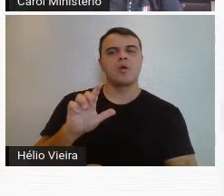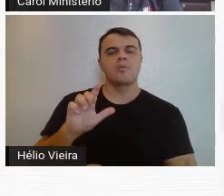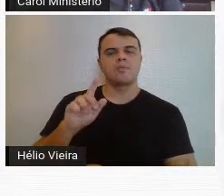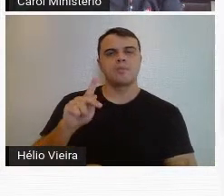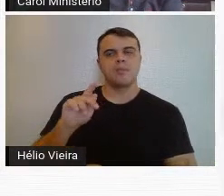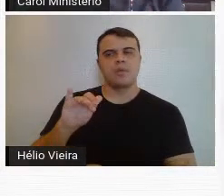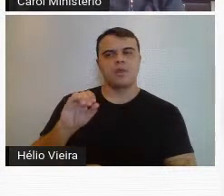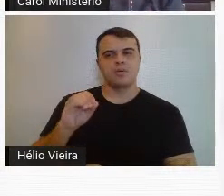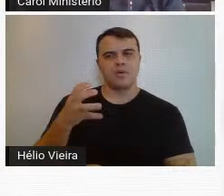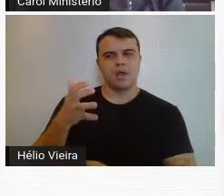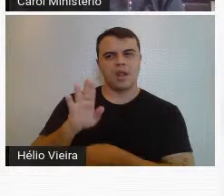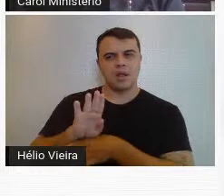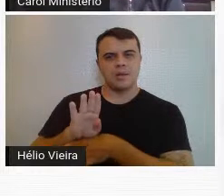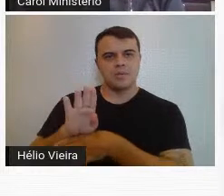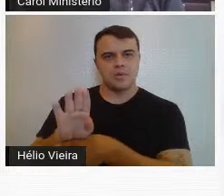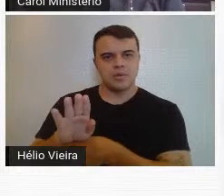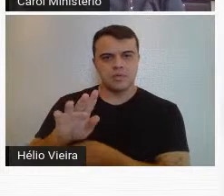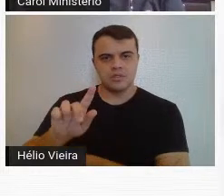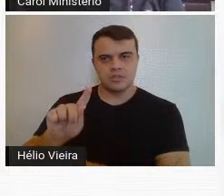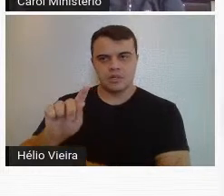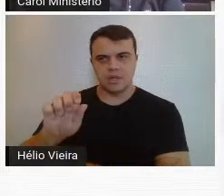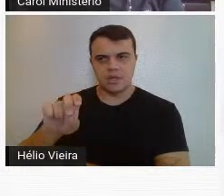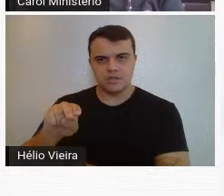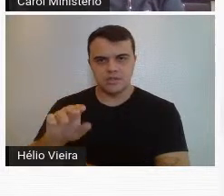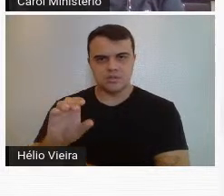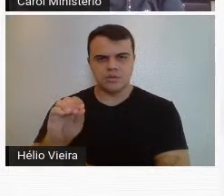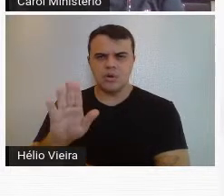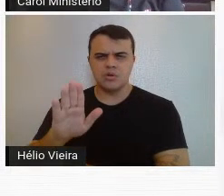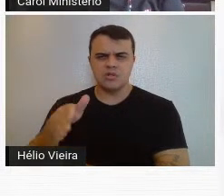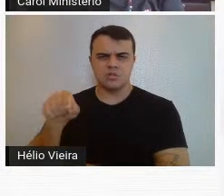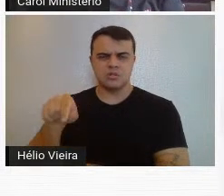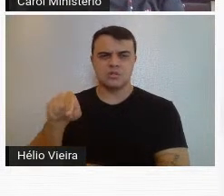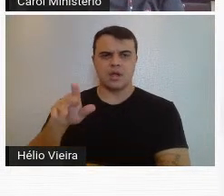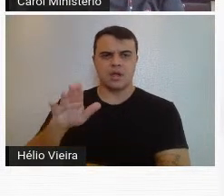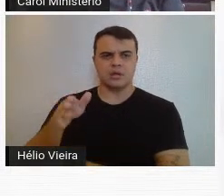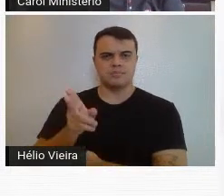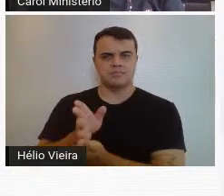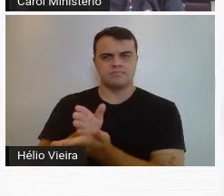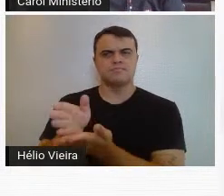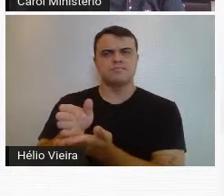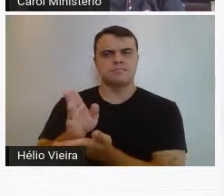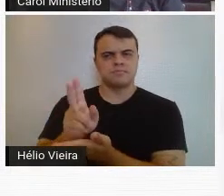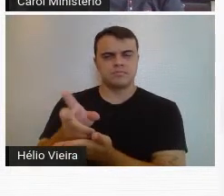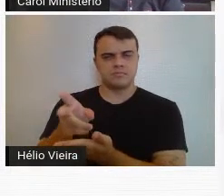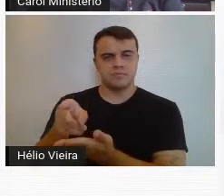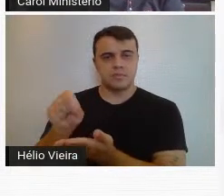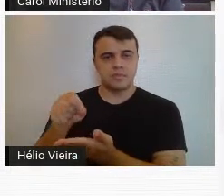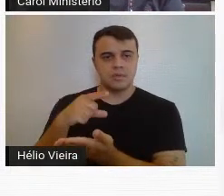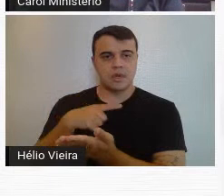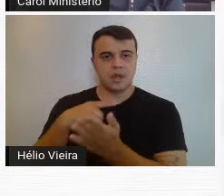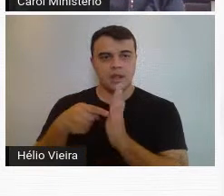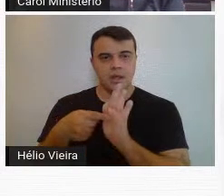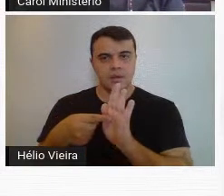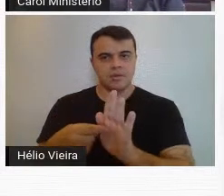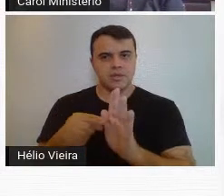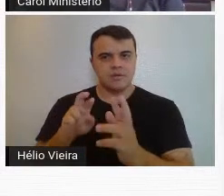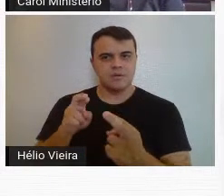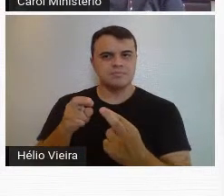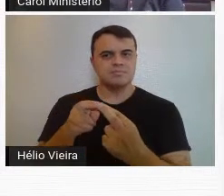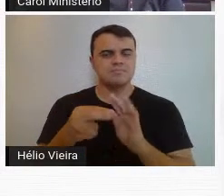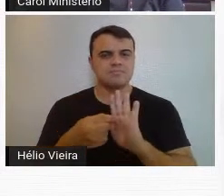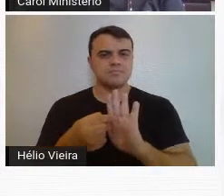que buscou apoio no Genesco Murta, que já era um artista também consolidado, que era considerado o representante